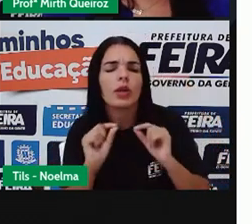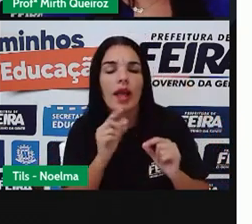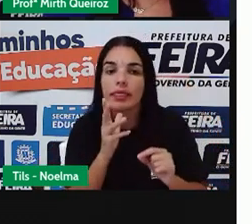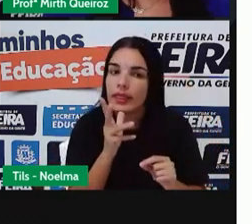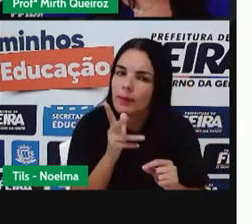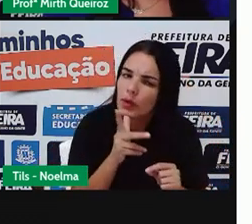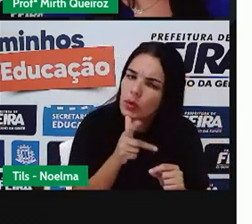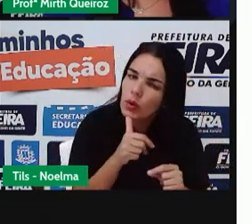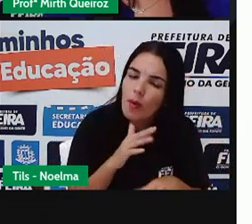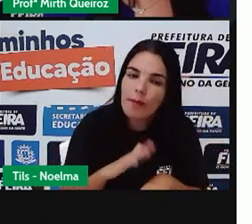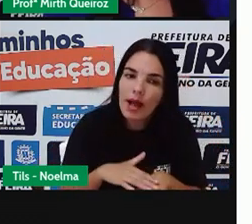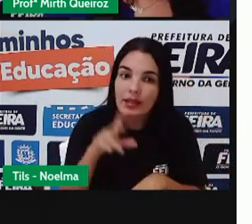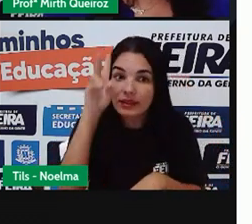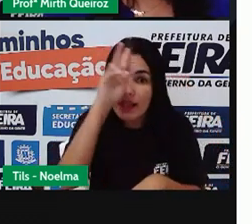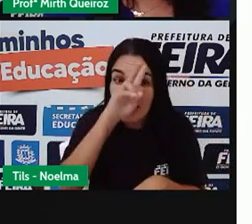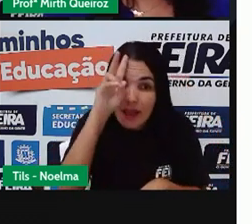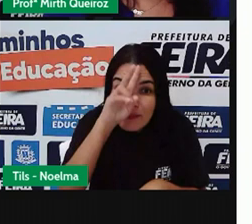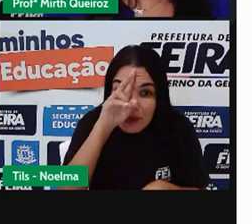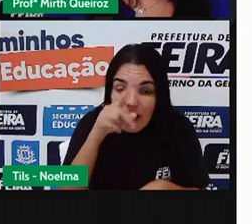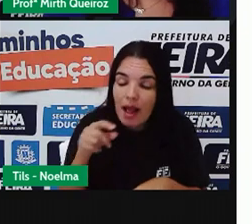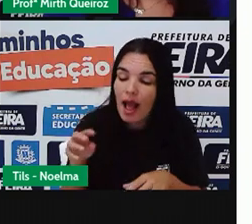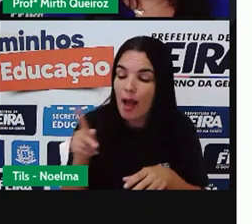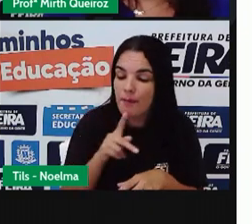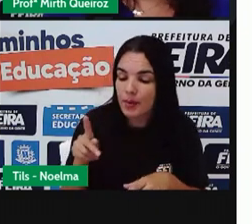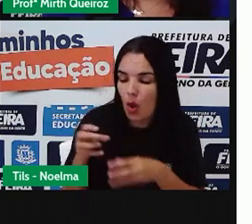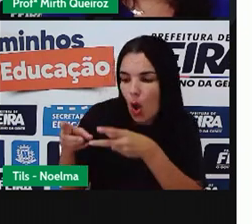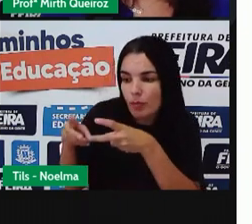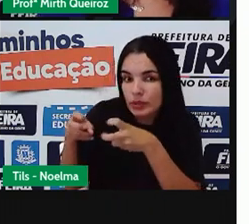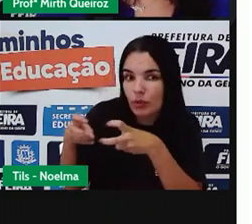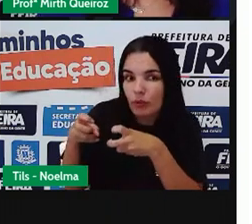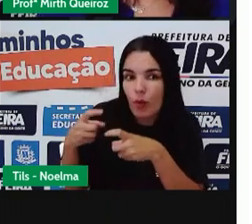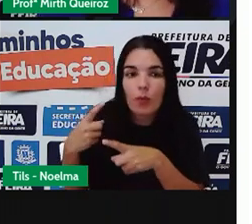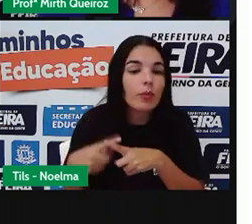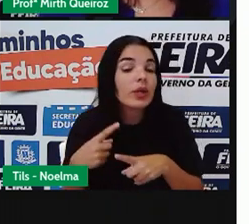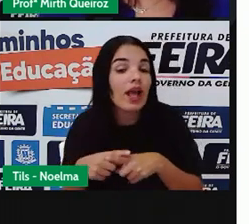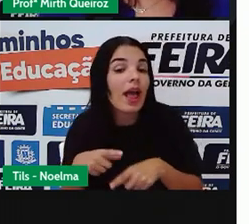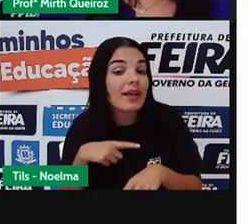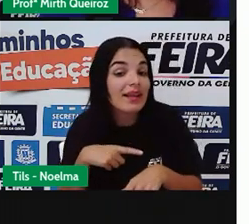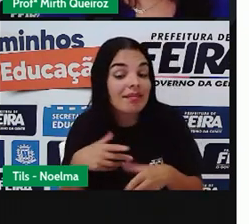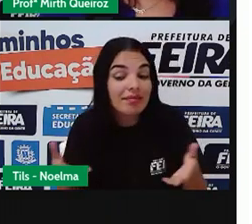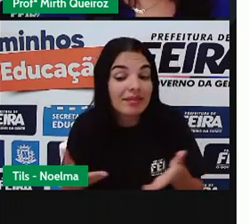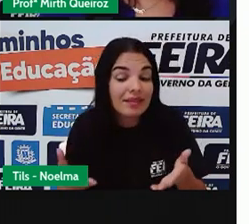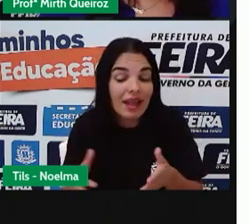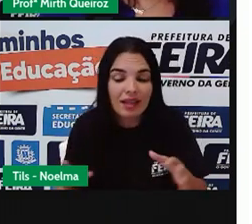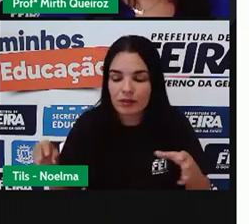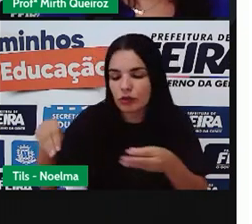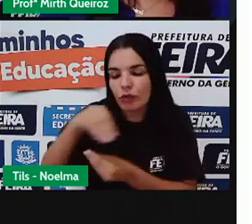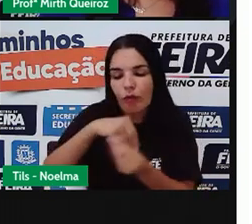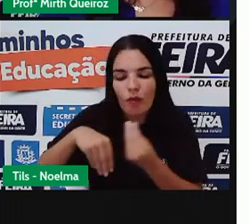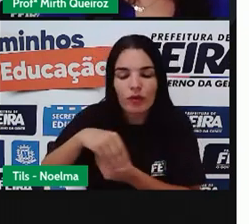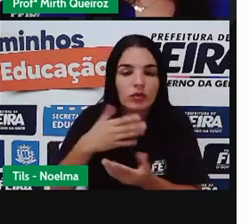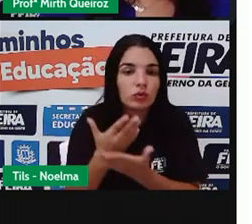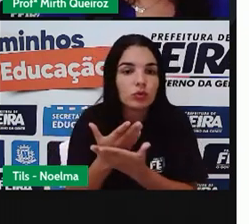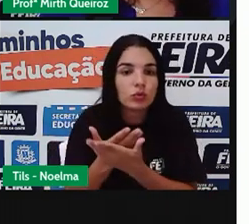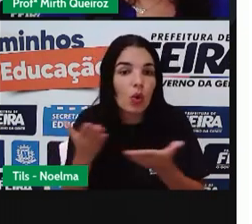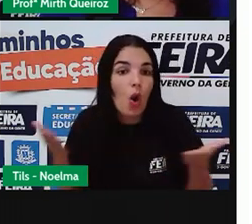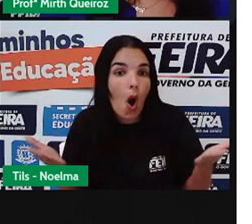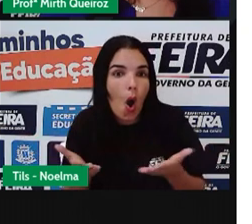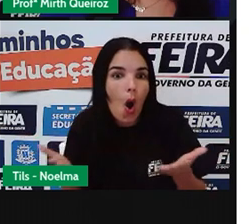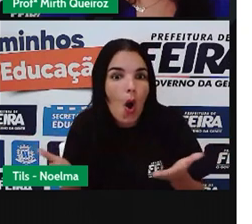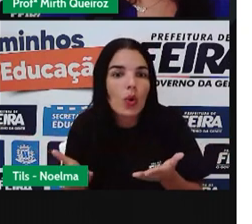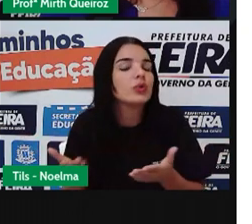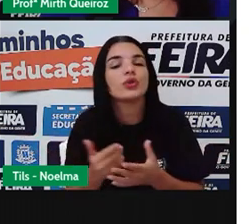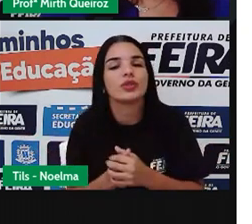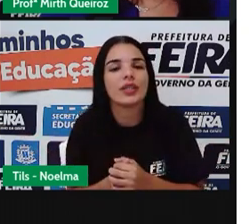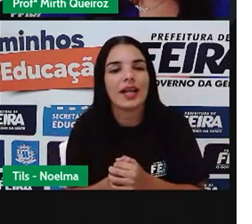tudo isso a PRO pediu para vocês observarem porque tem tudo a ver com o que nós estudaremos hoje. Como eu disse,